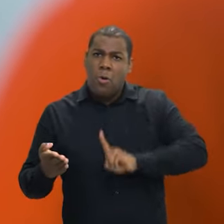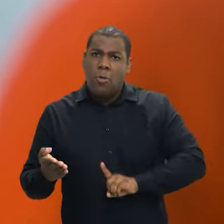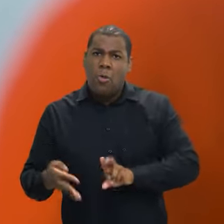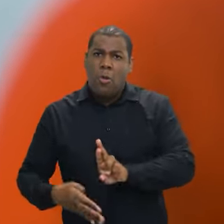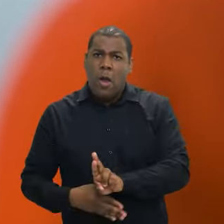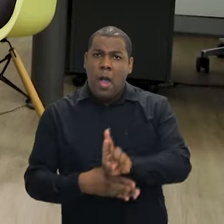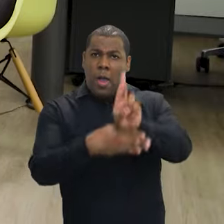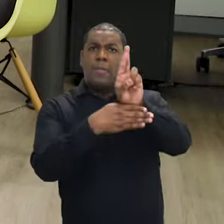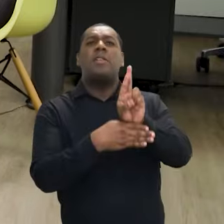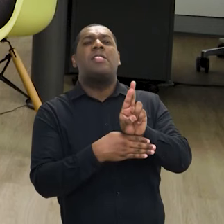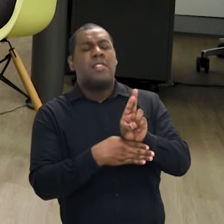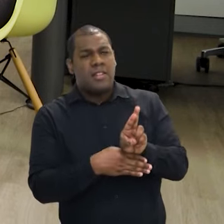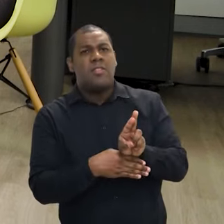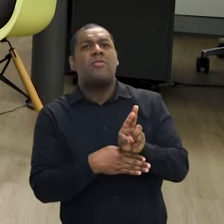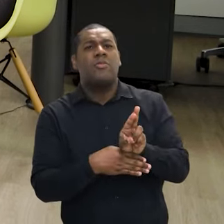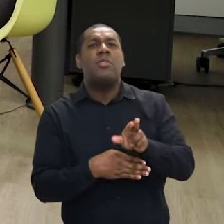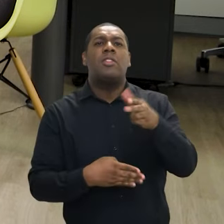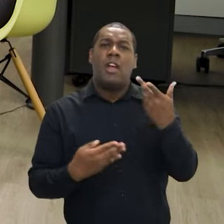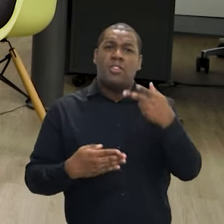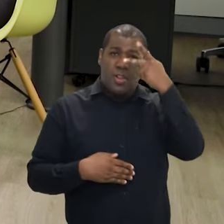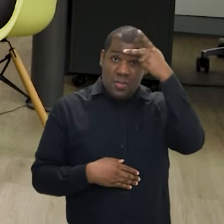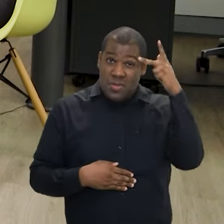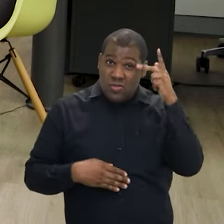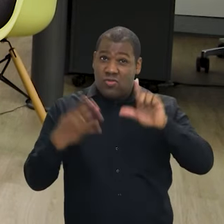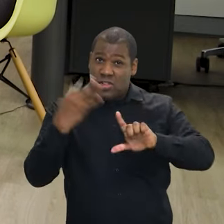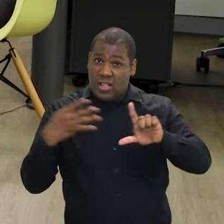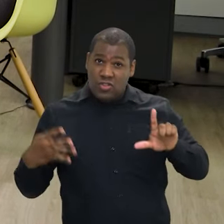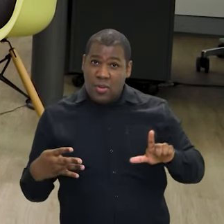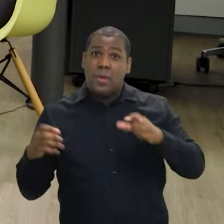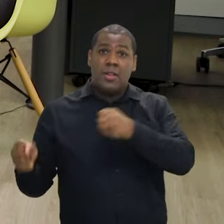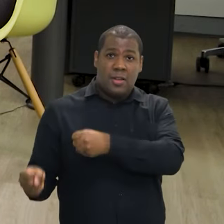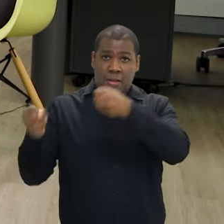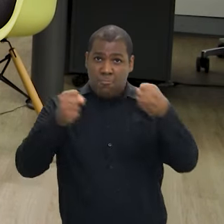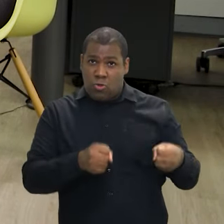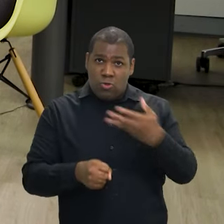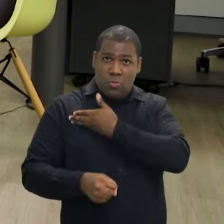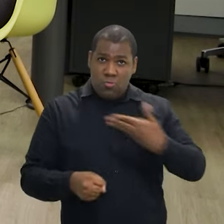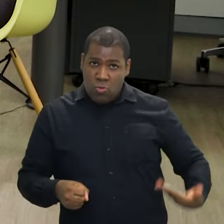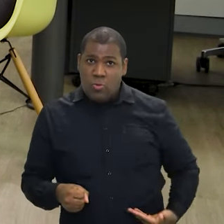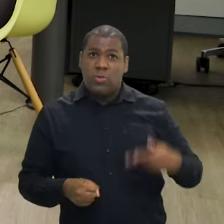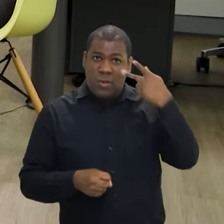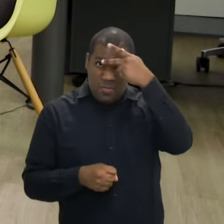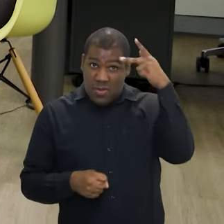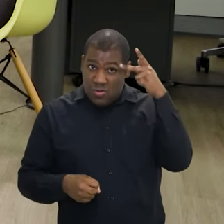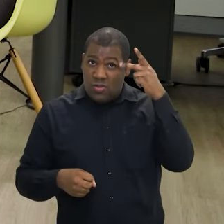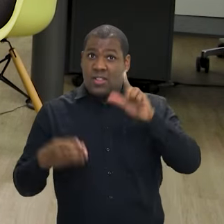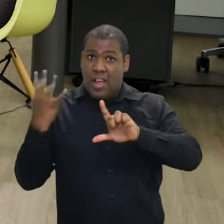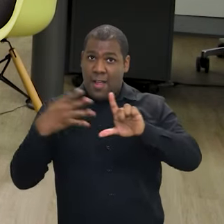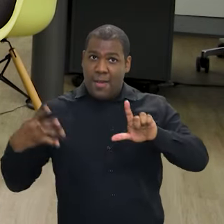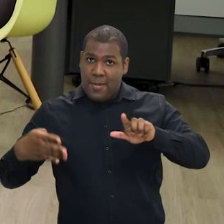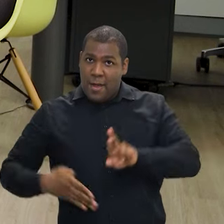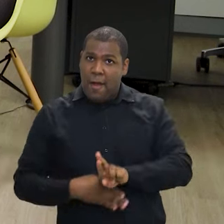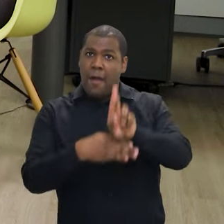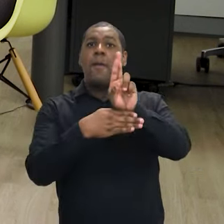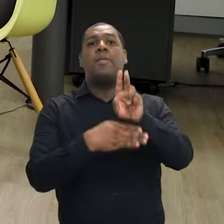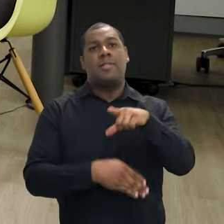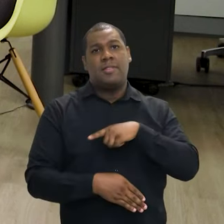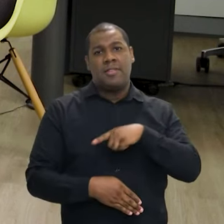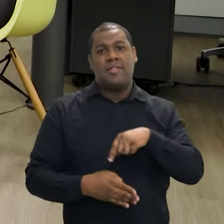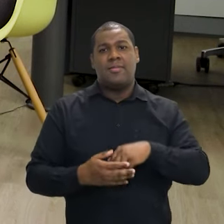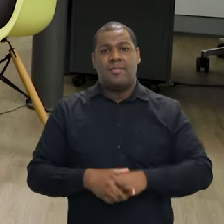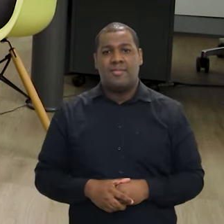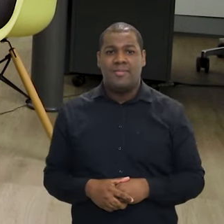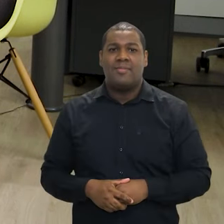dialogar com os outros ministérios, com os outros órgãos e nós temos feito isso de maneira muito potente. Que bom! Tomara que